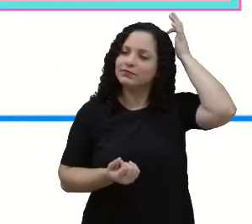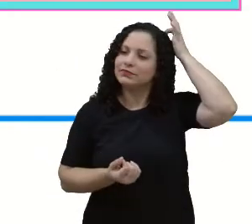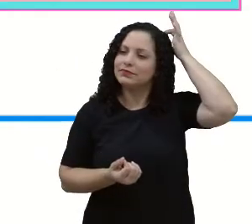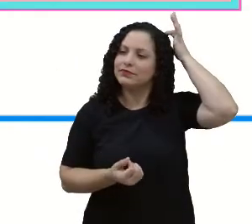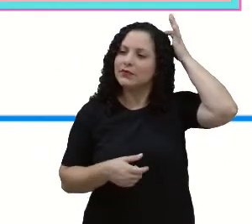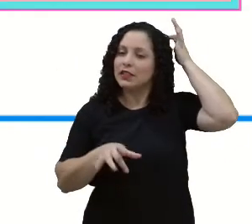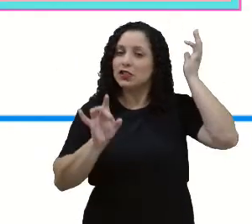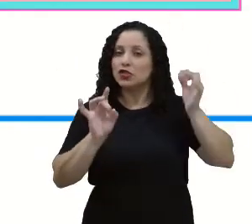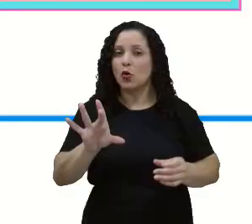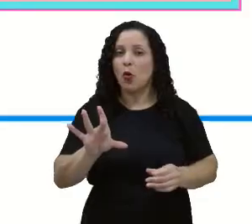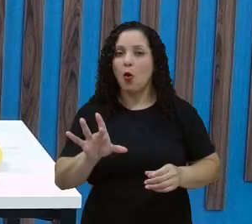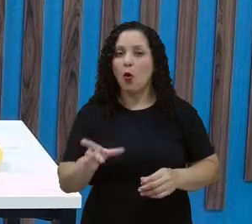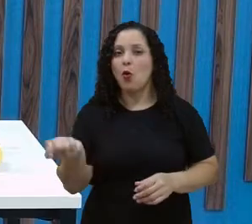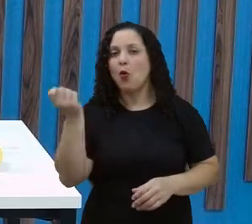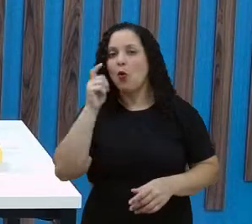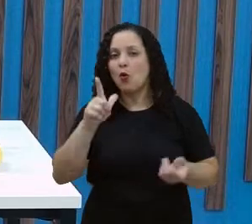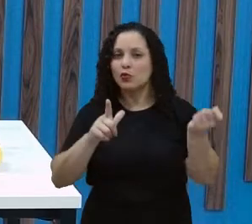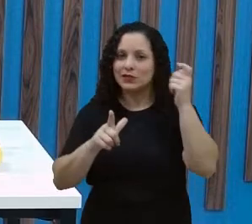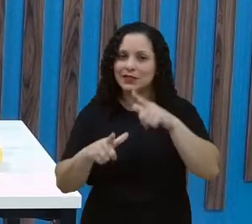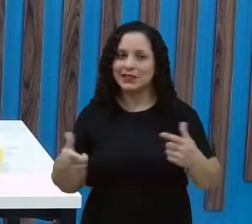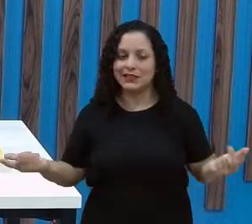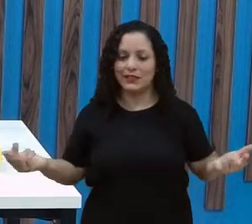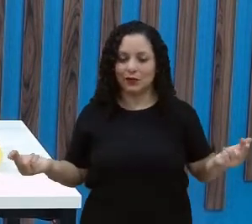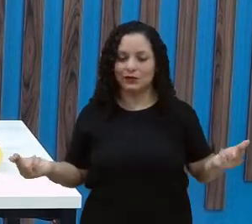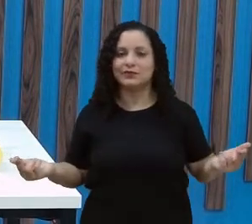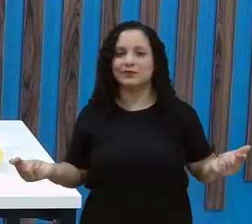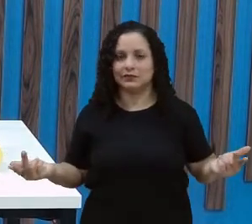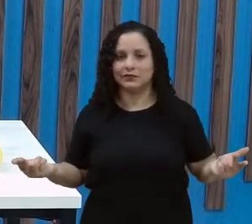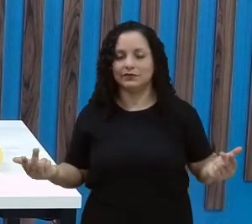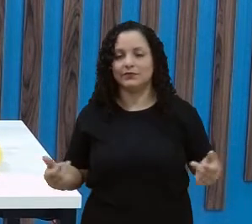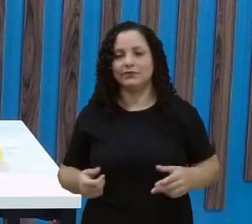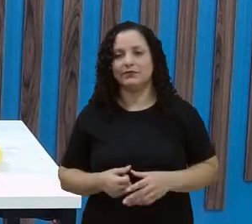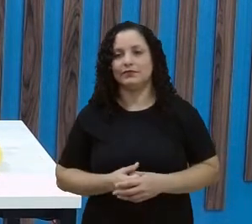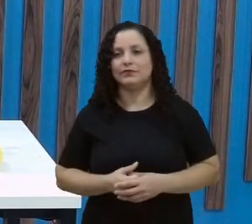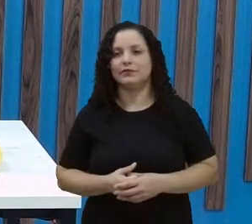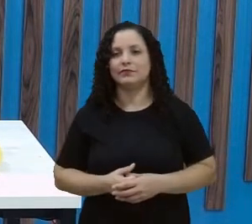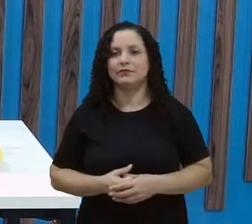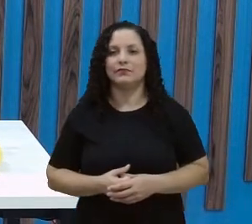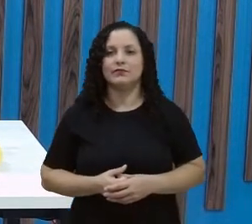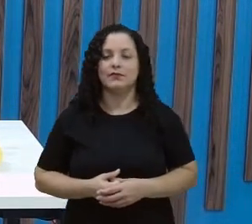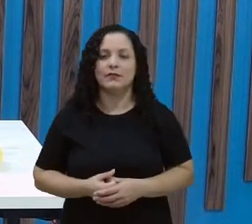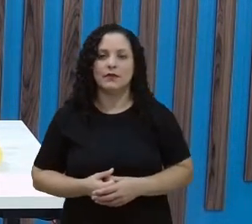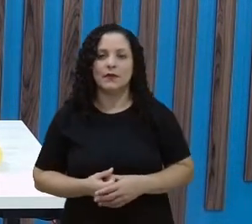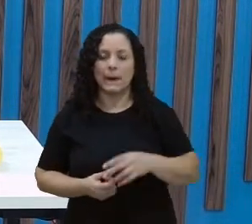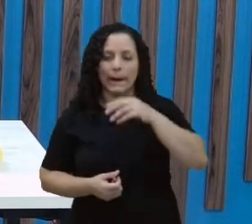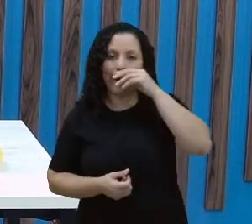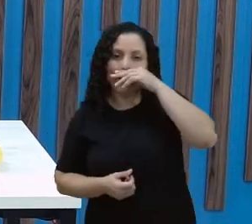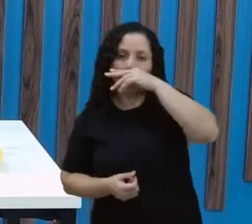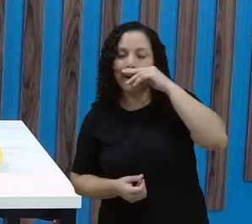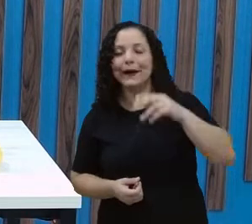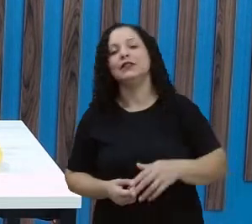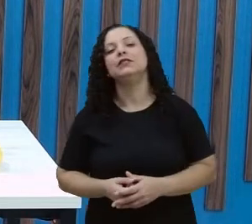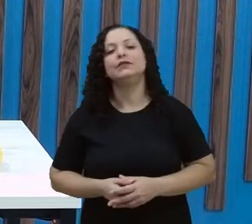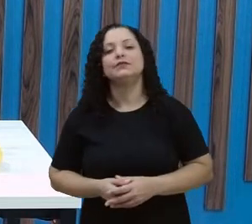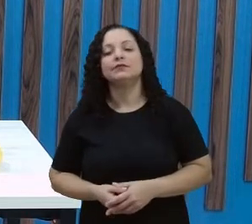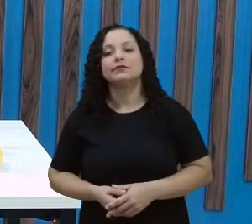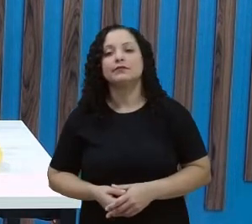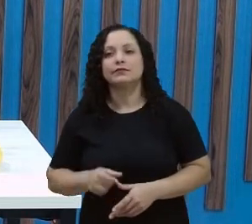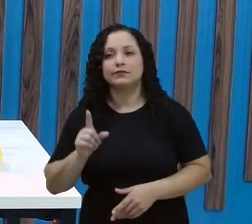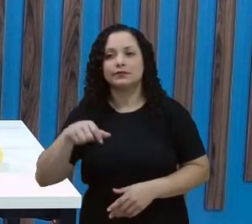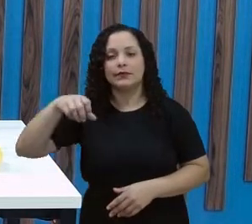só pode medir de mesma natureza, tá certo? Então, medida é a quantidade que pode ser